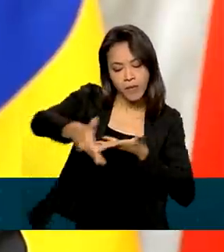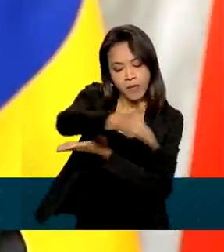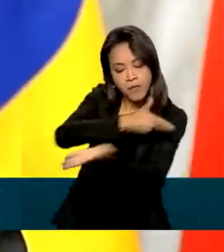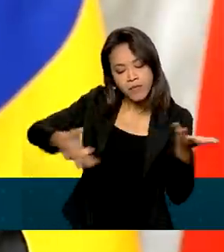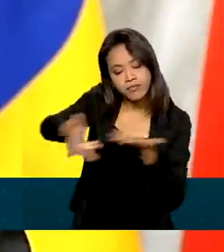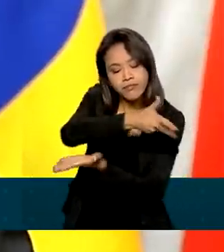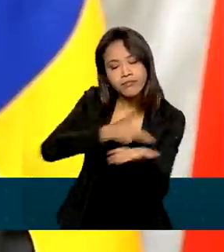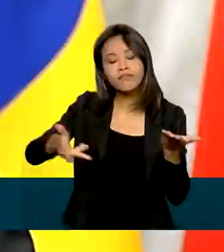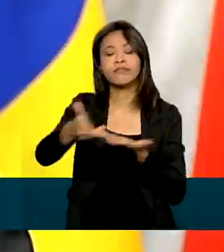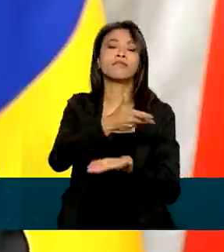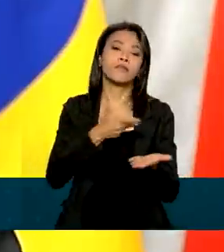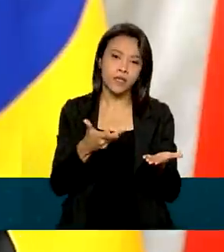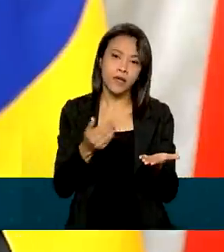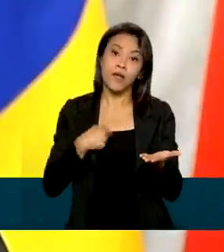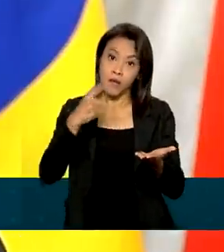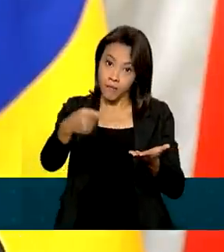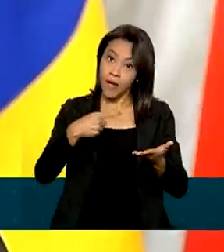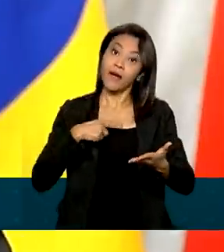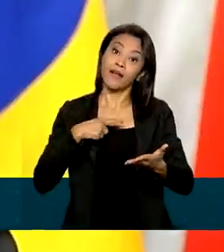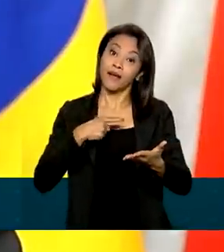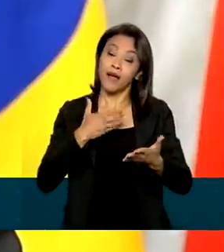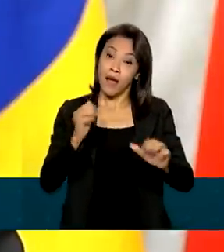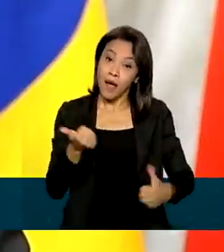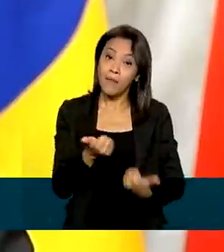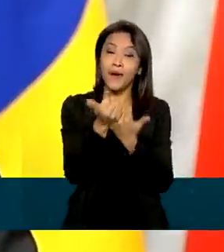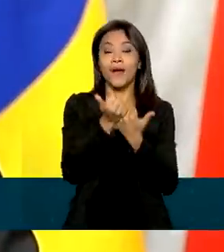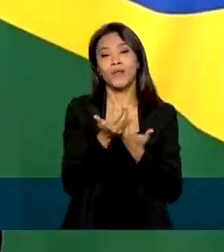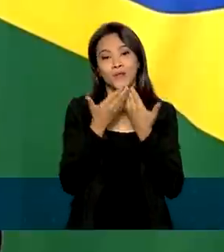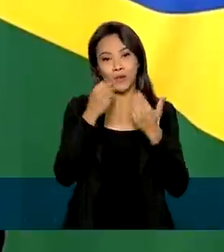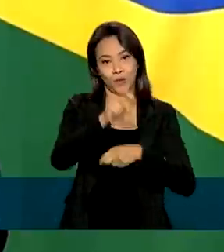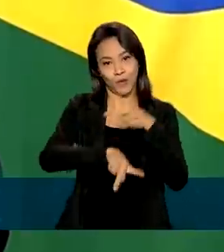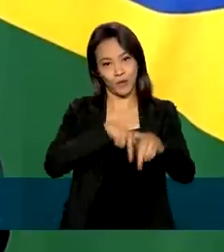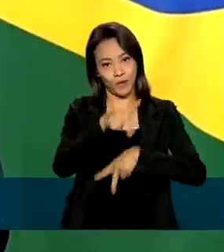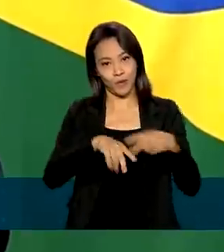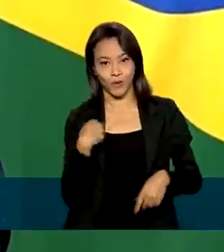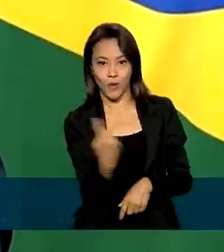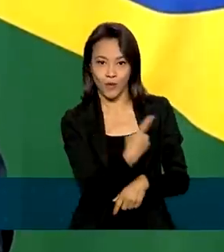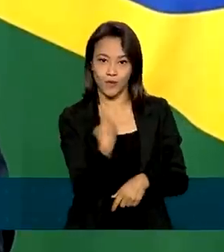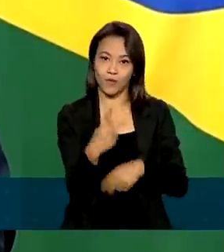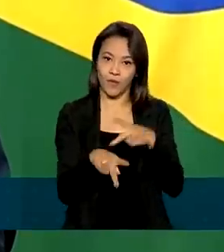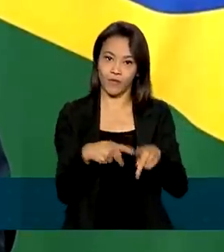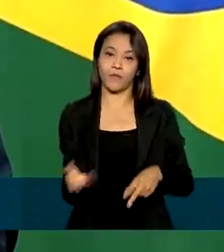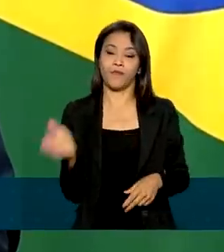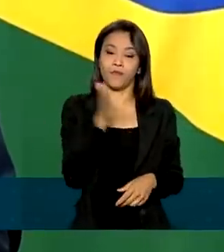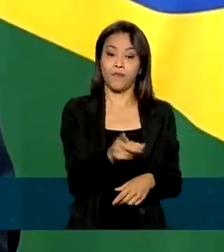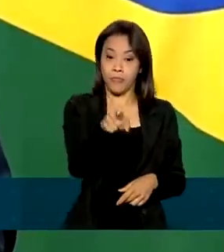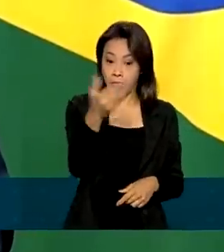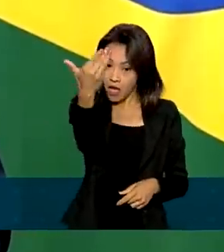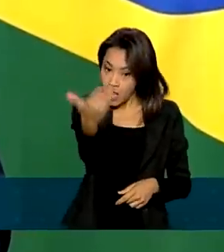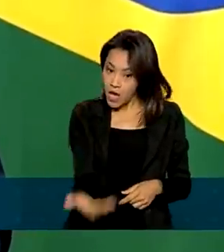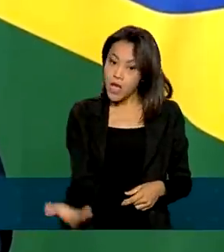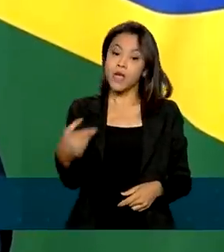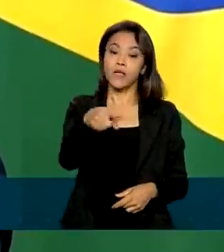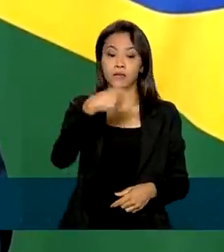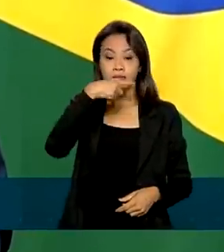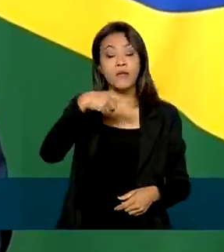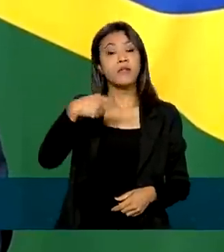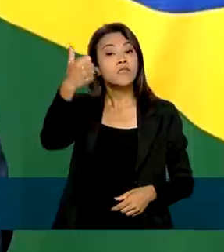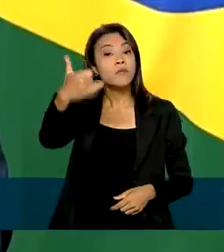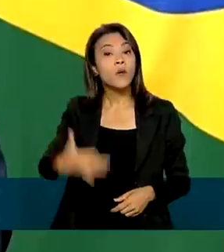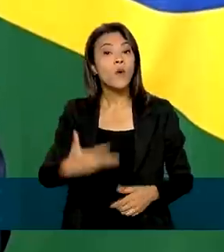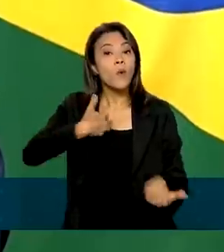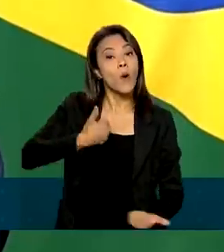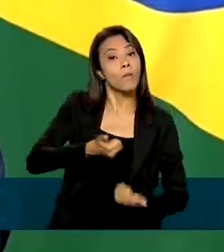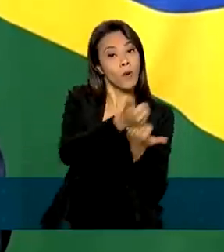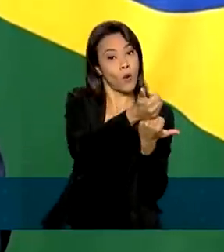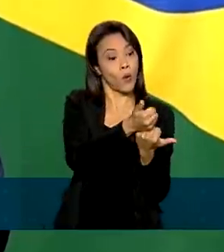interagir para o benefício dos nossos povos. O presidente Vladimir Putin reiterou o apoio à candidatura do